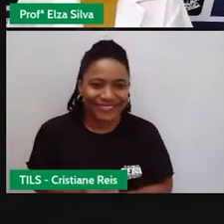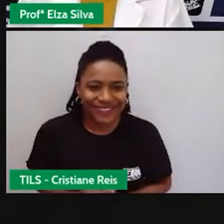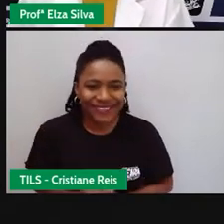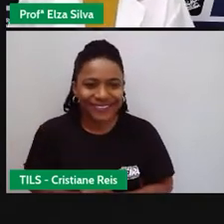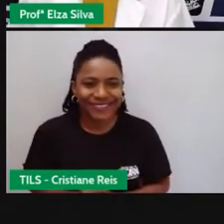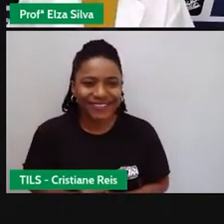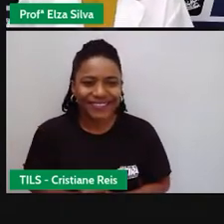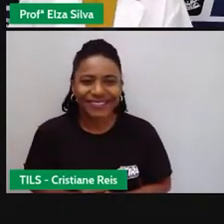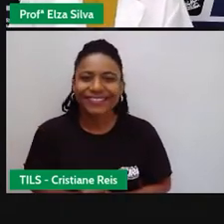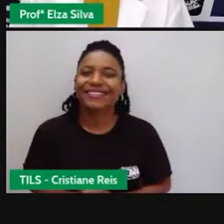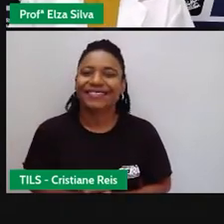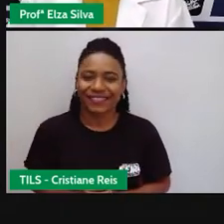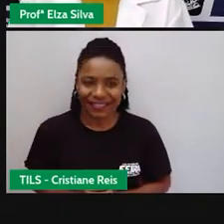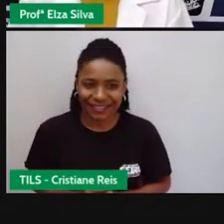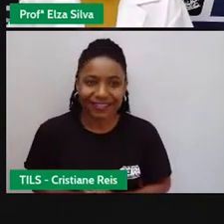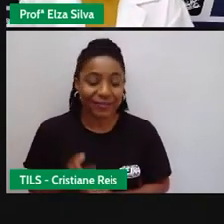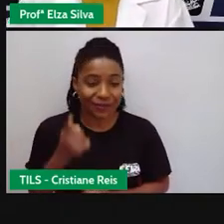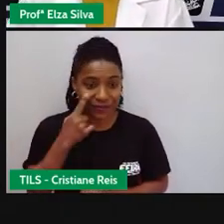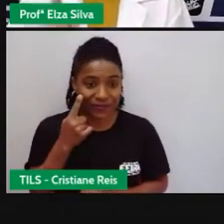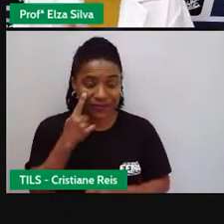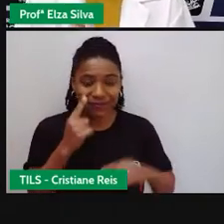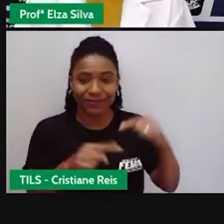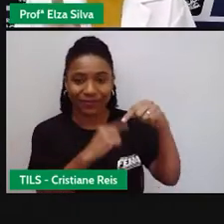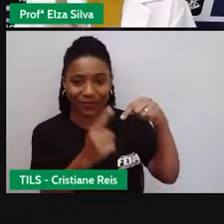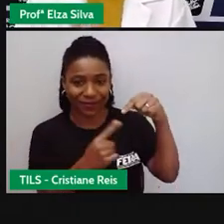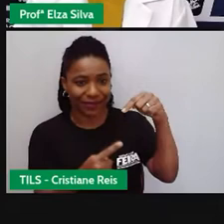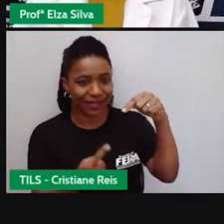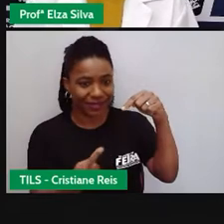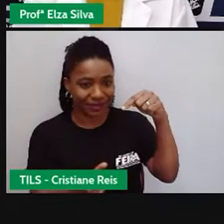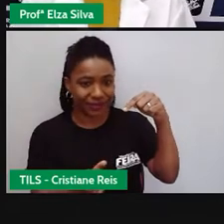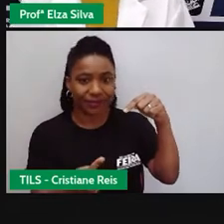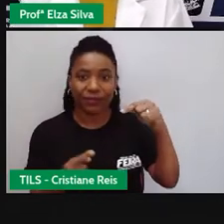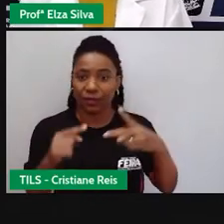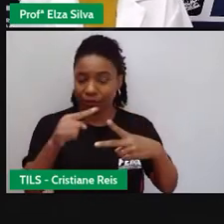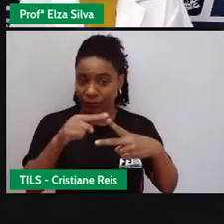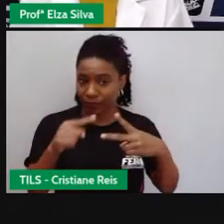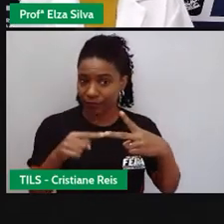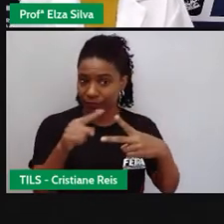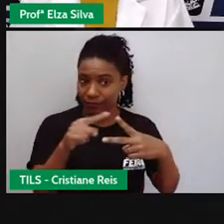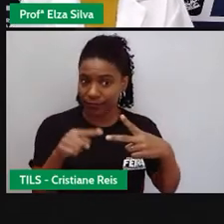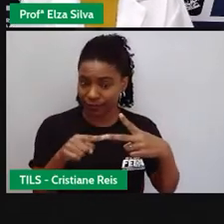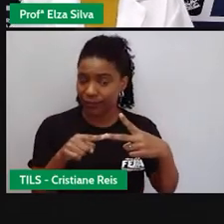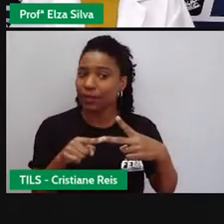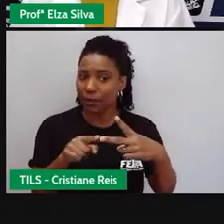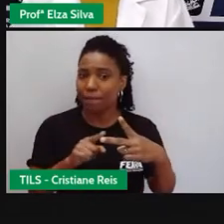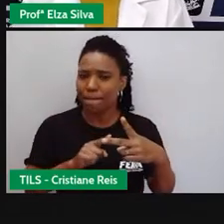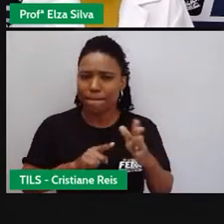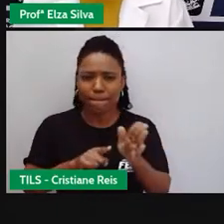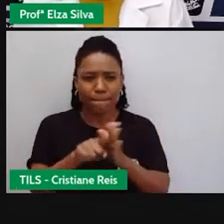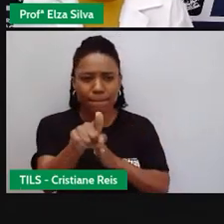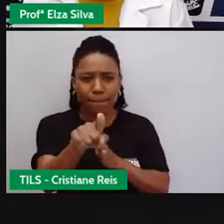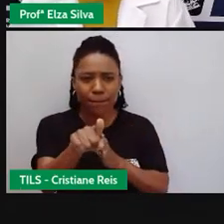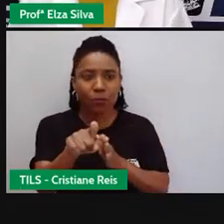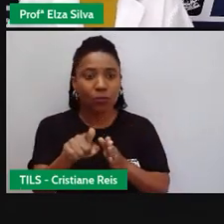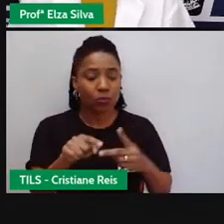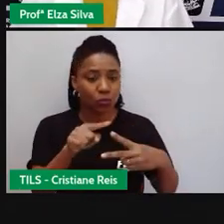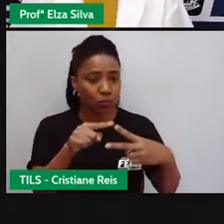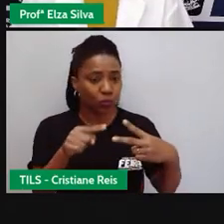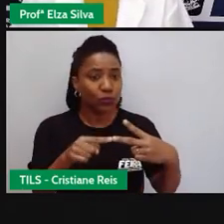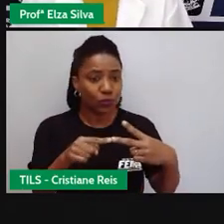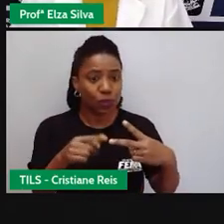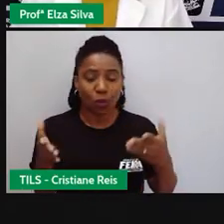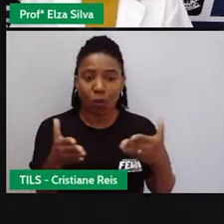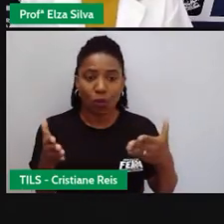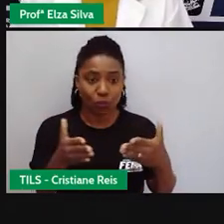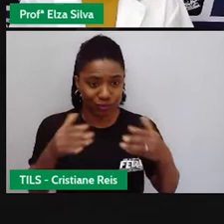lá! No caderno de vocês, registrem essas duas perguntas, porque elas irão direcionar a nossa aula